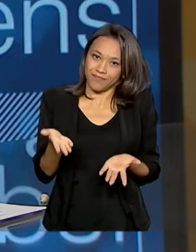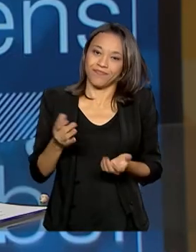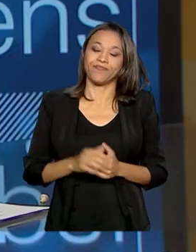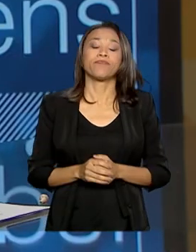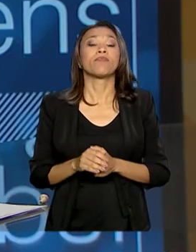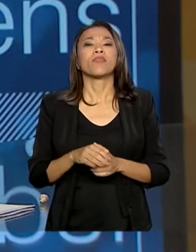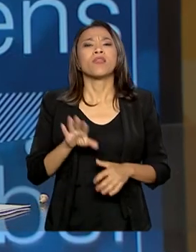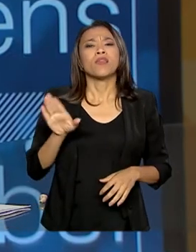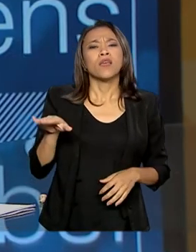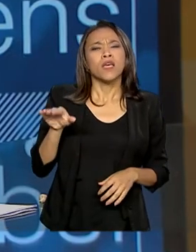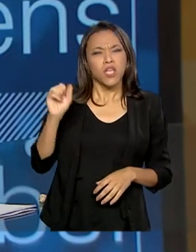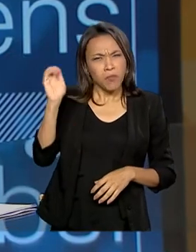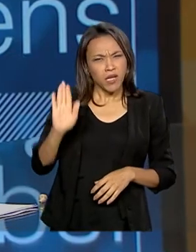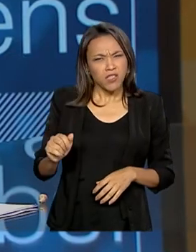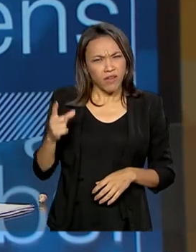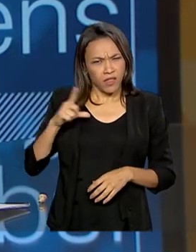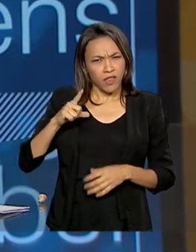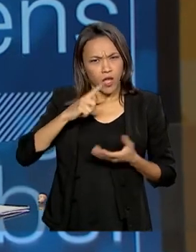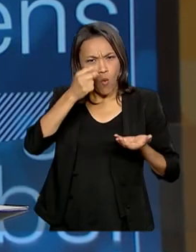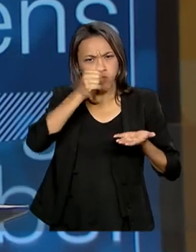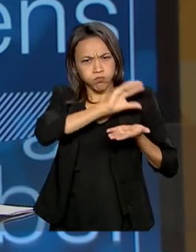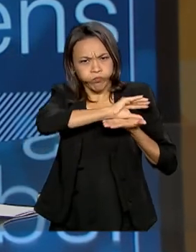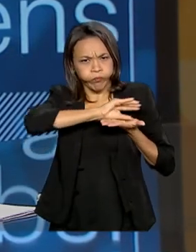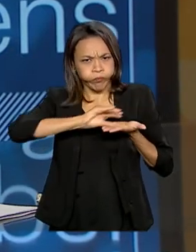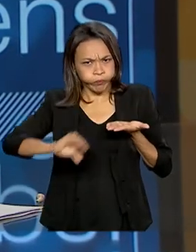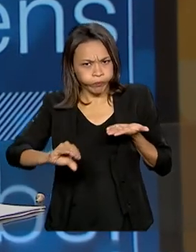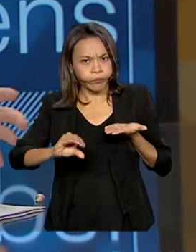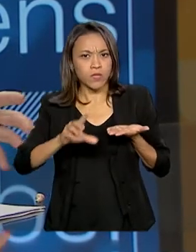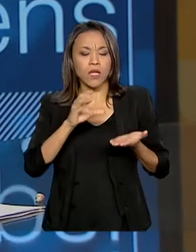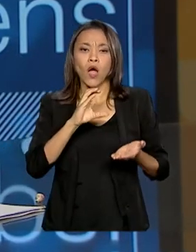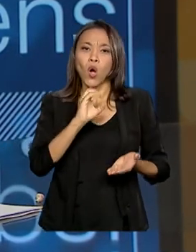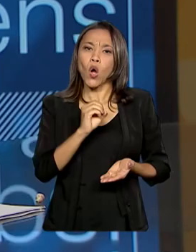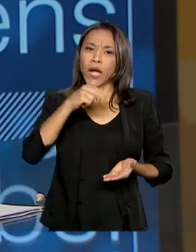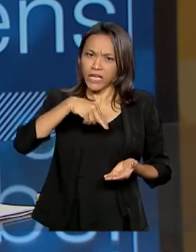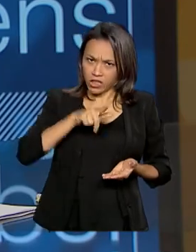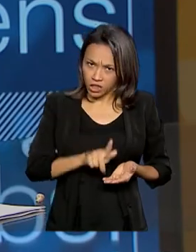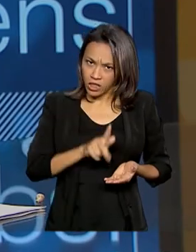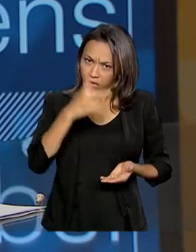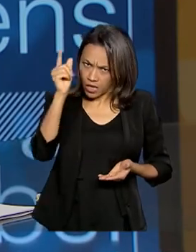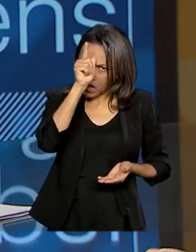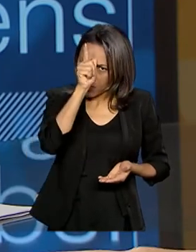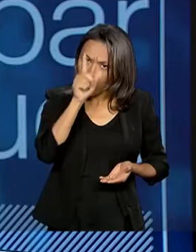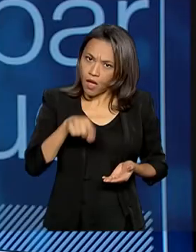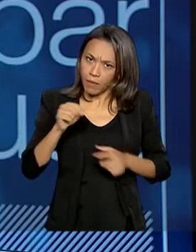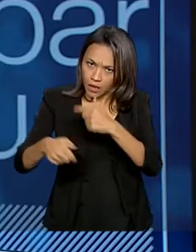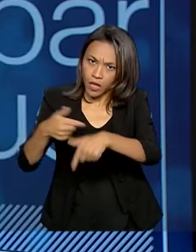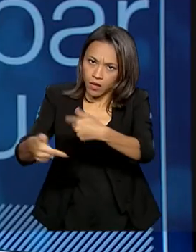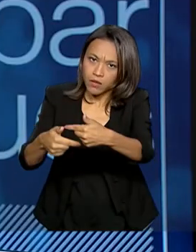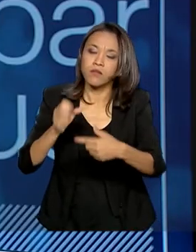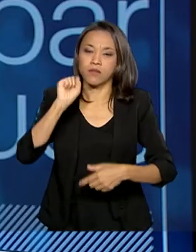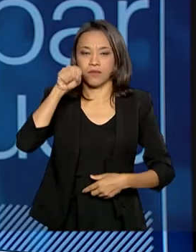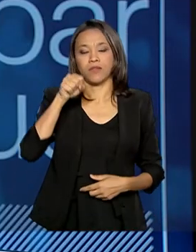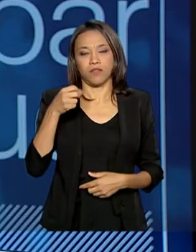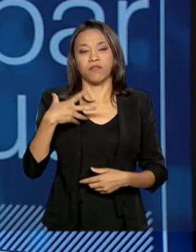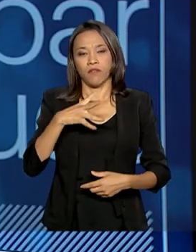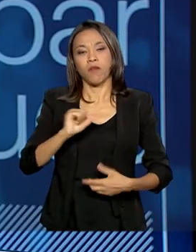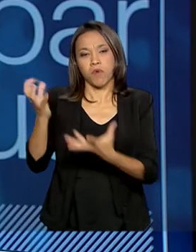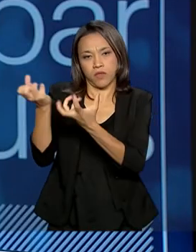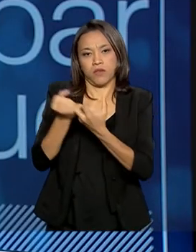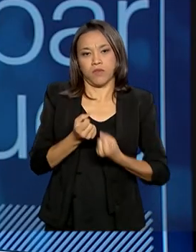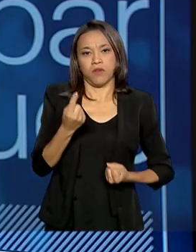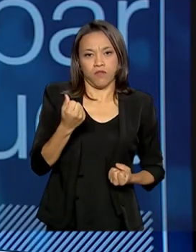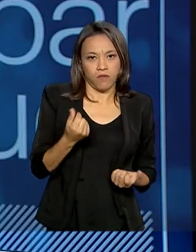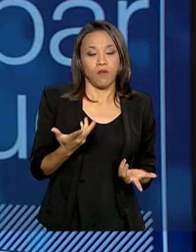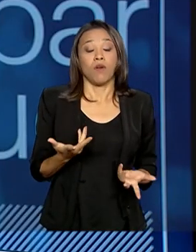vai receber também um aporte de uma organização não governamental alemã para esse trabalho como um todo. Exatamente. A empresa,